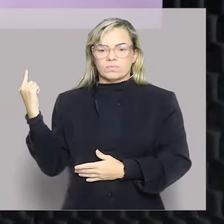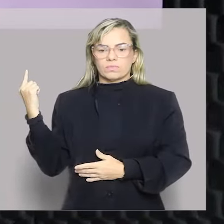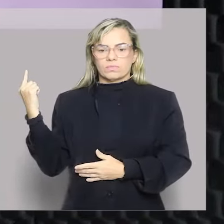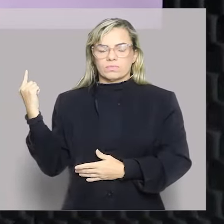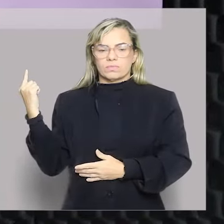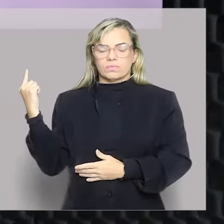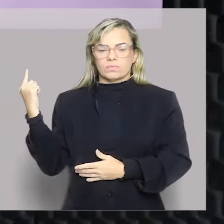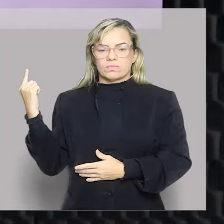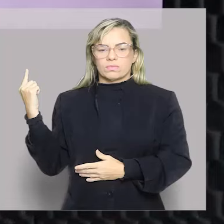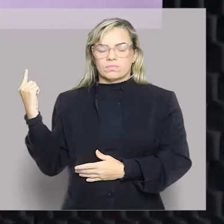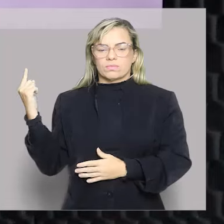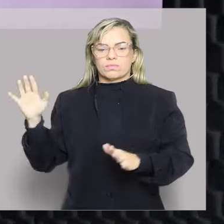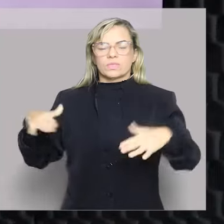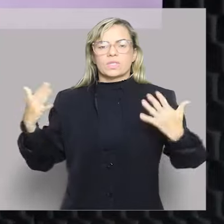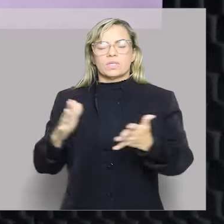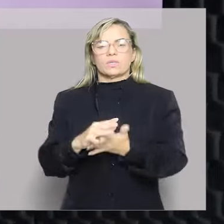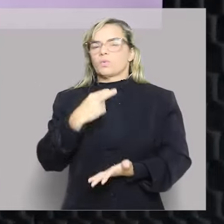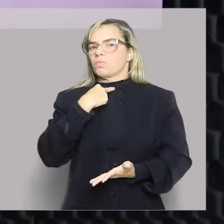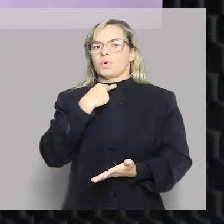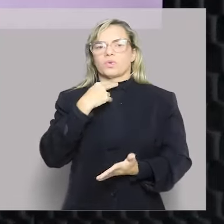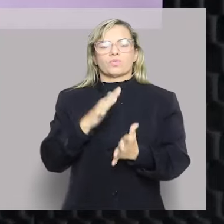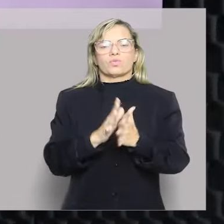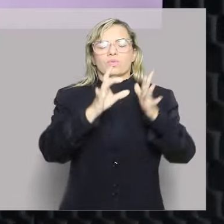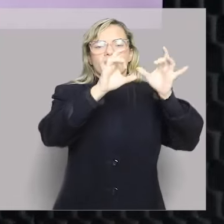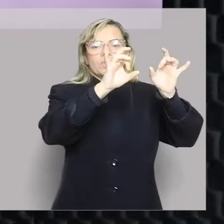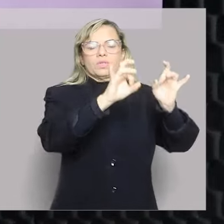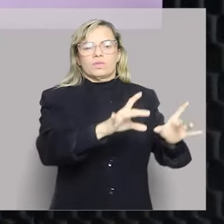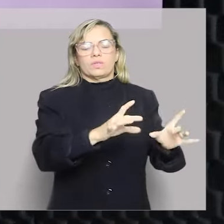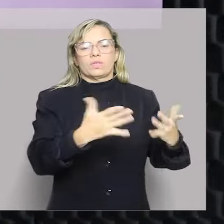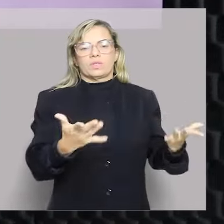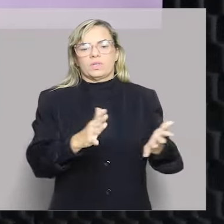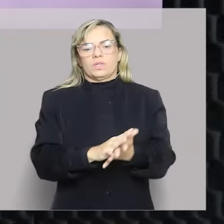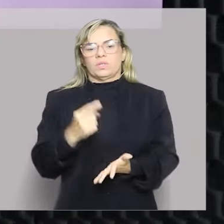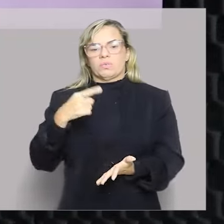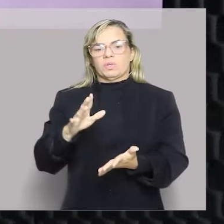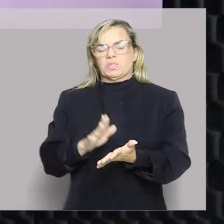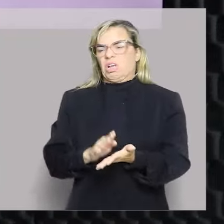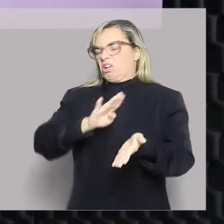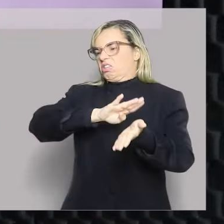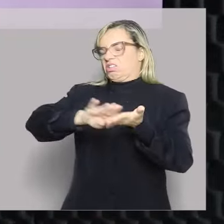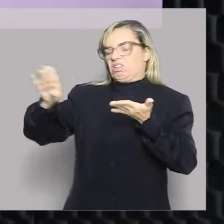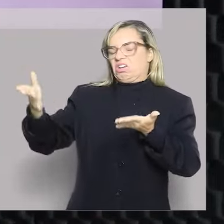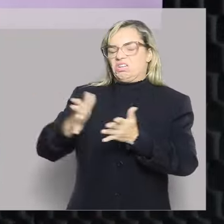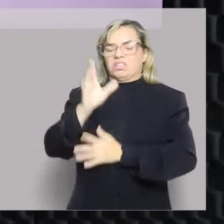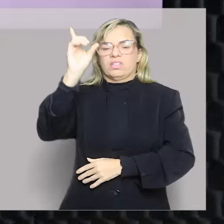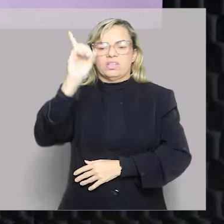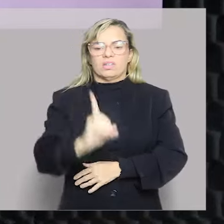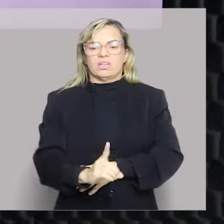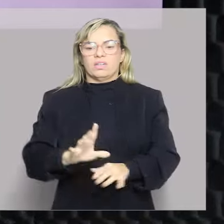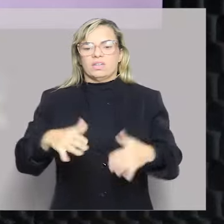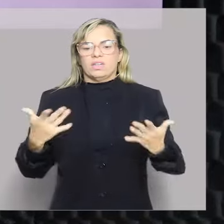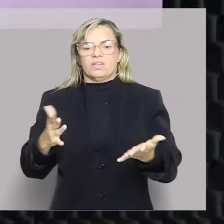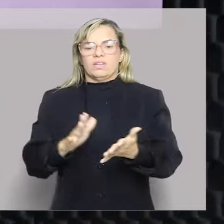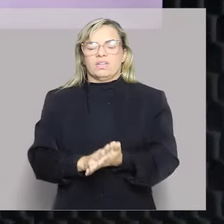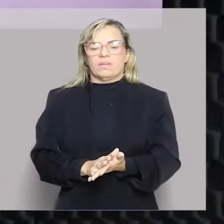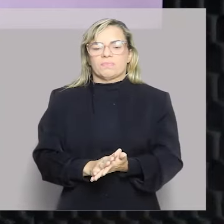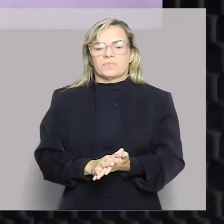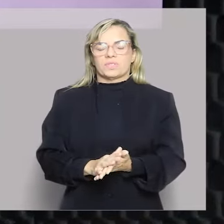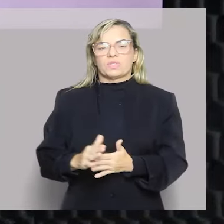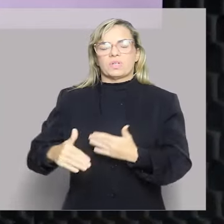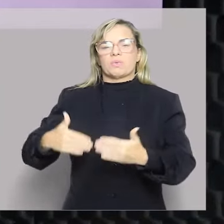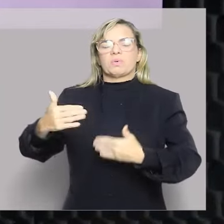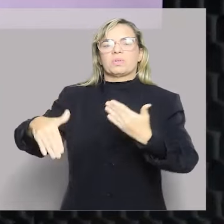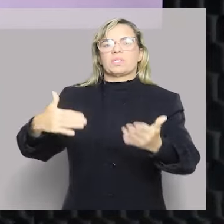imprescritíveis. Eu não posso vender esse direito, eu não posso renunciar a esse direito. Esse direito não prescreve.